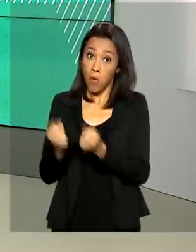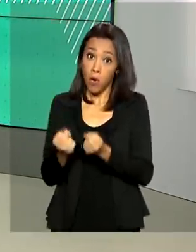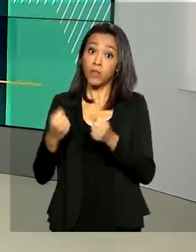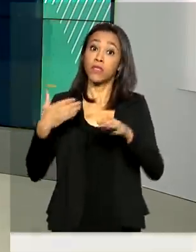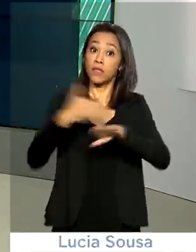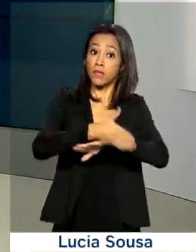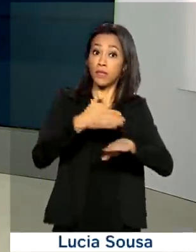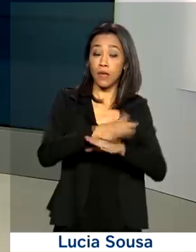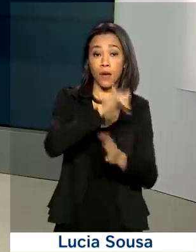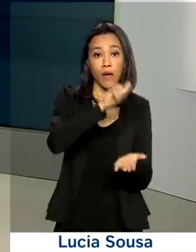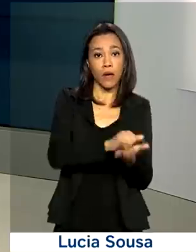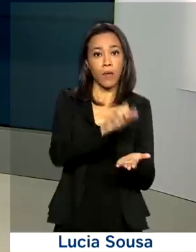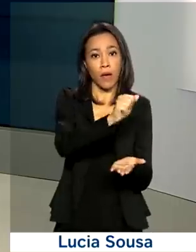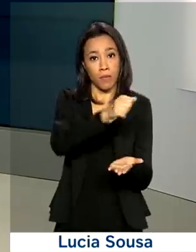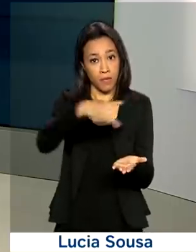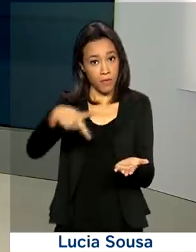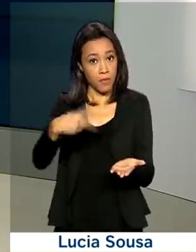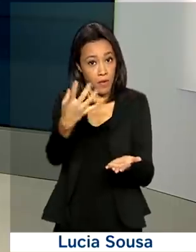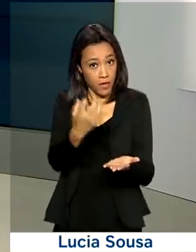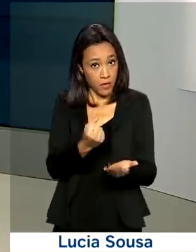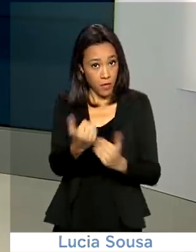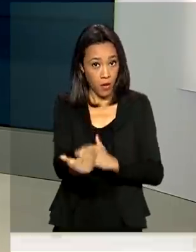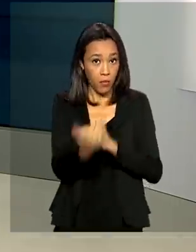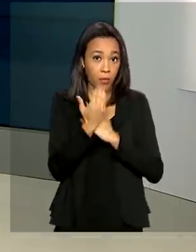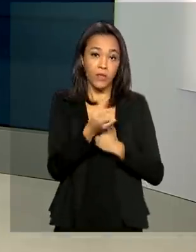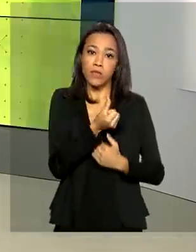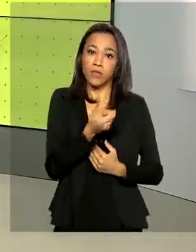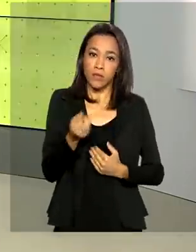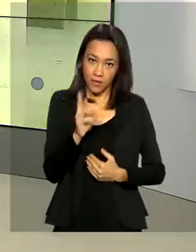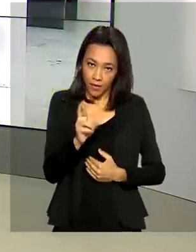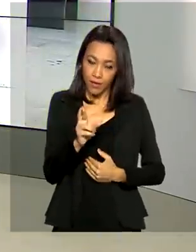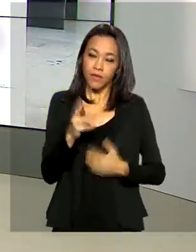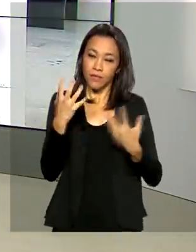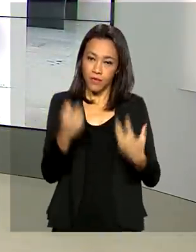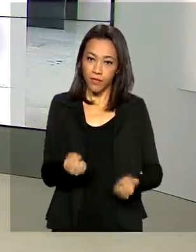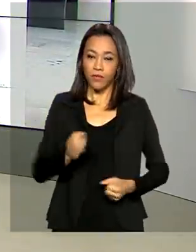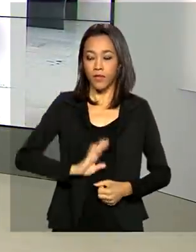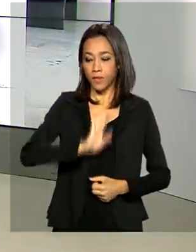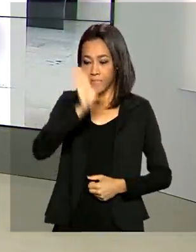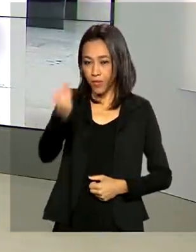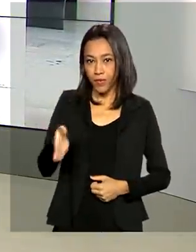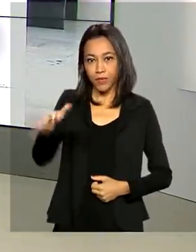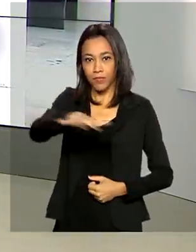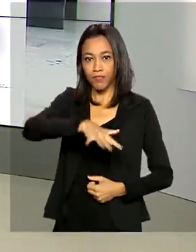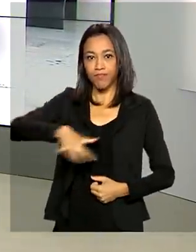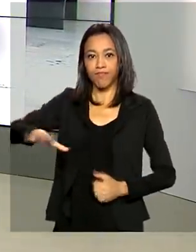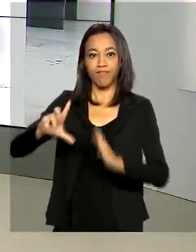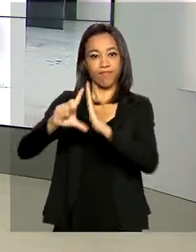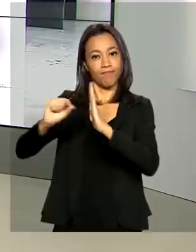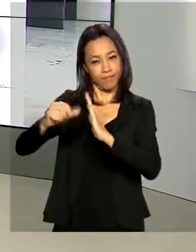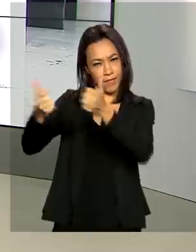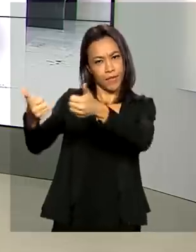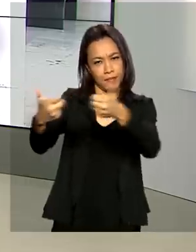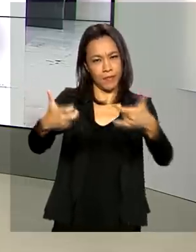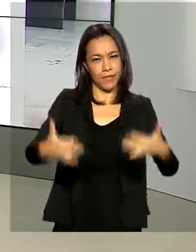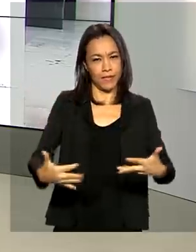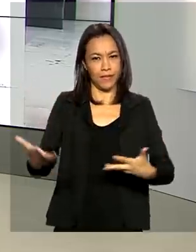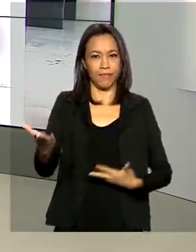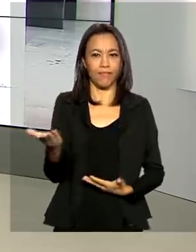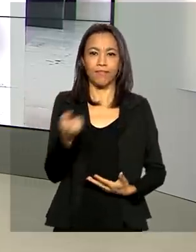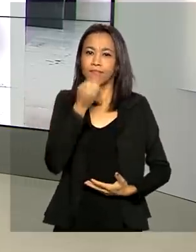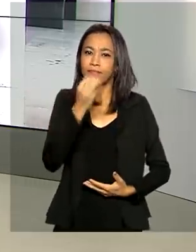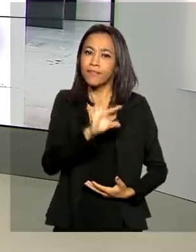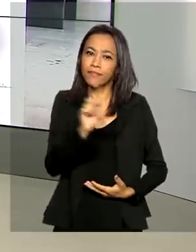auxílio emergencial de 600 reais. Nós vamos direto ao Palácio do Planalto. A repórter Márcia Fernandes conta isso pra gente. Oi Marcinha, bom dia.